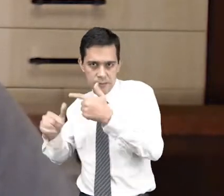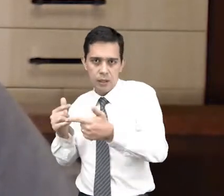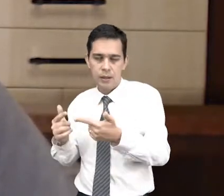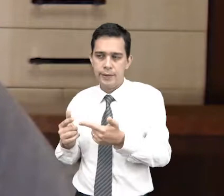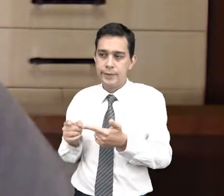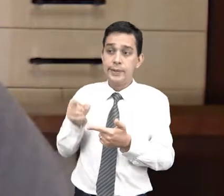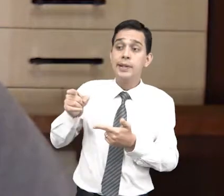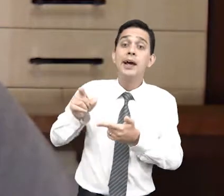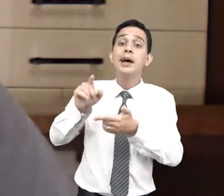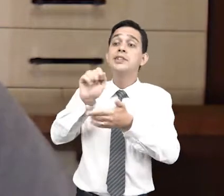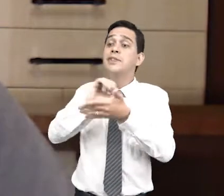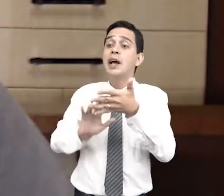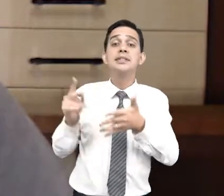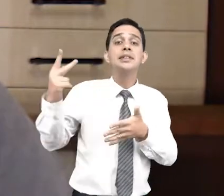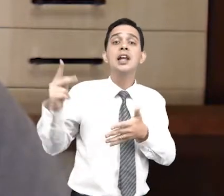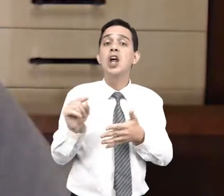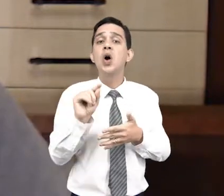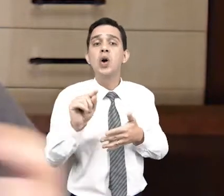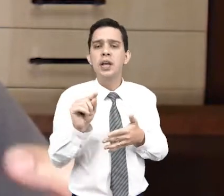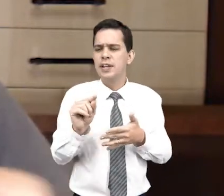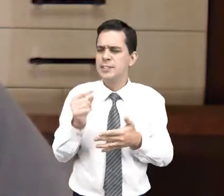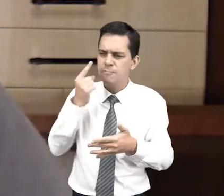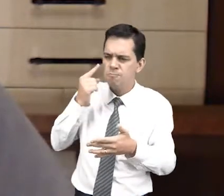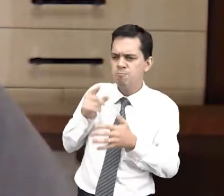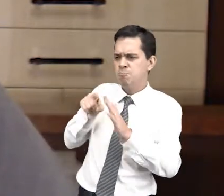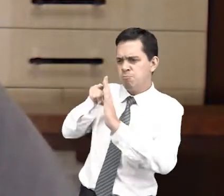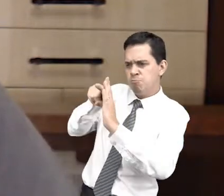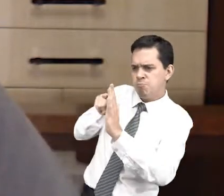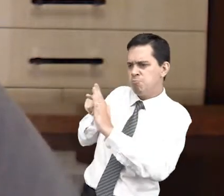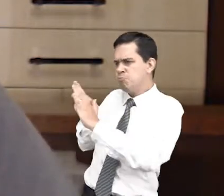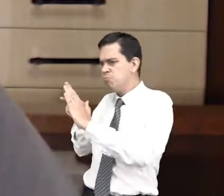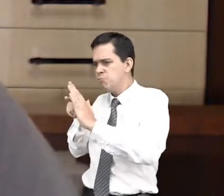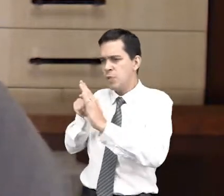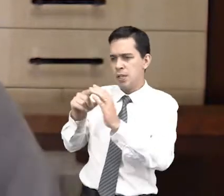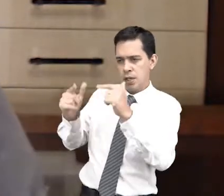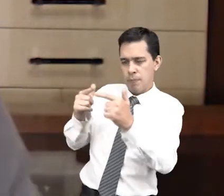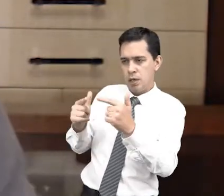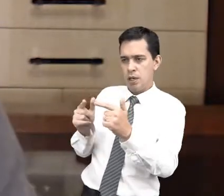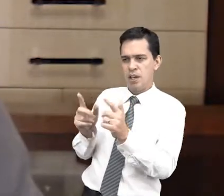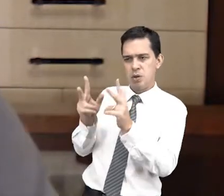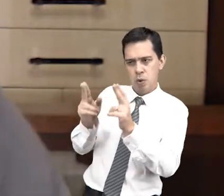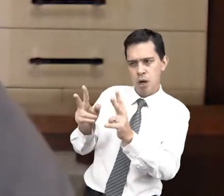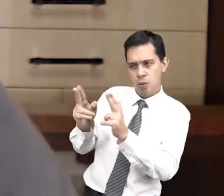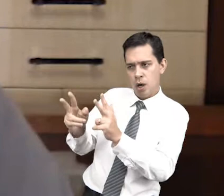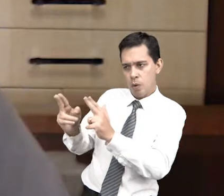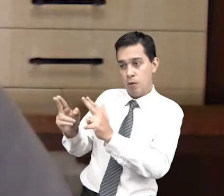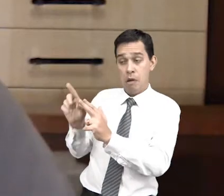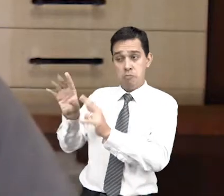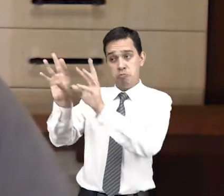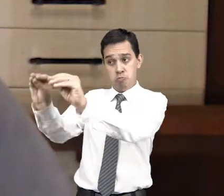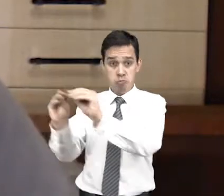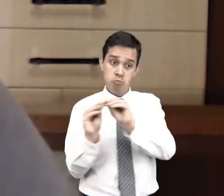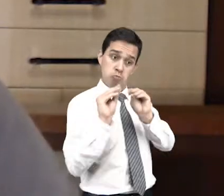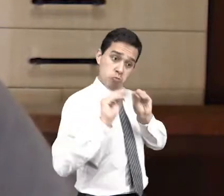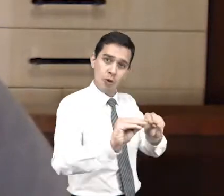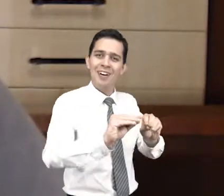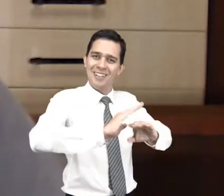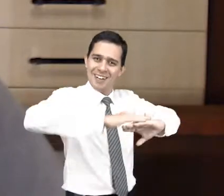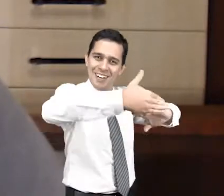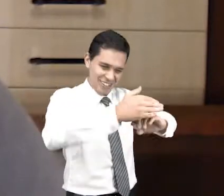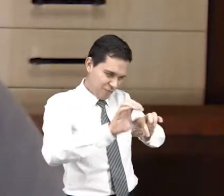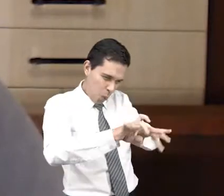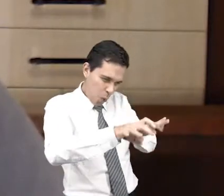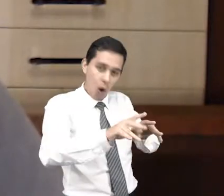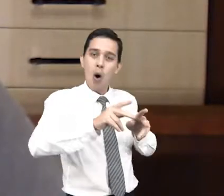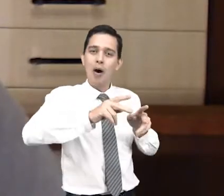Essas atividades rotineiras, que nós fizemos? Nós mapeamos algumas delas e configuramos um robô para executar, para que